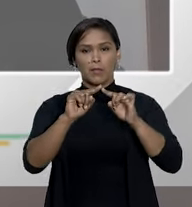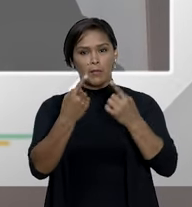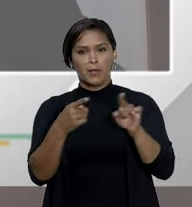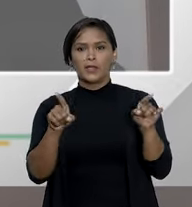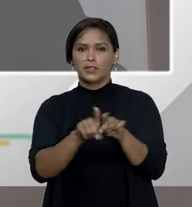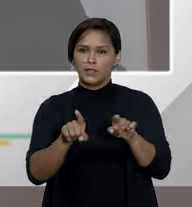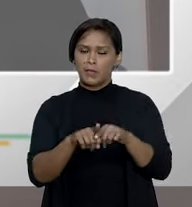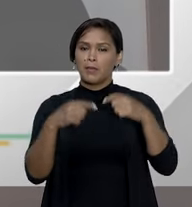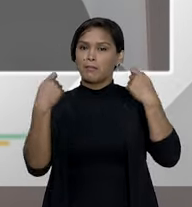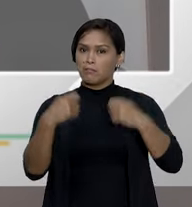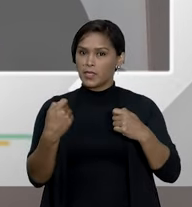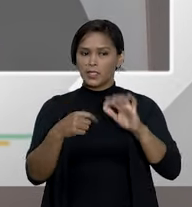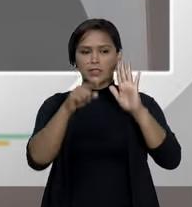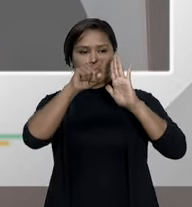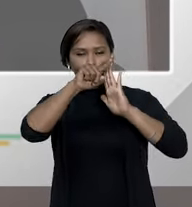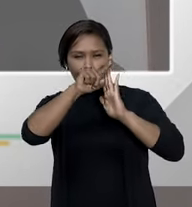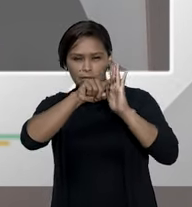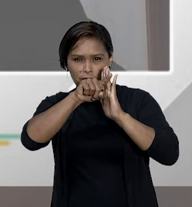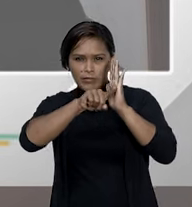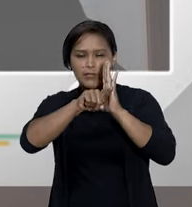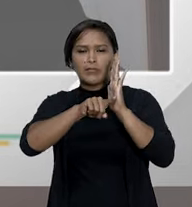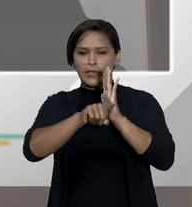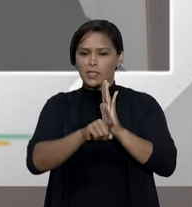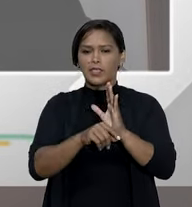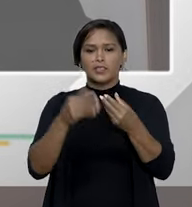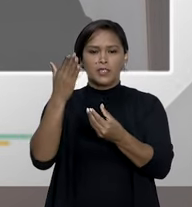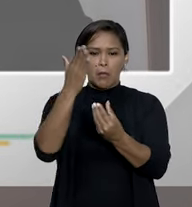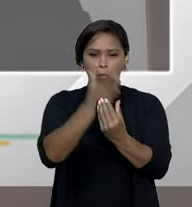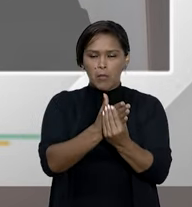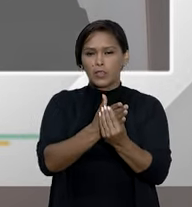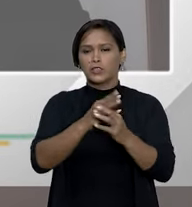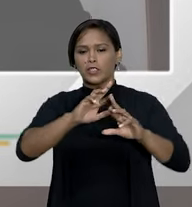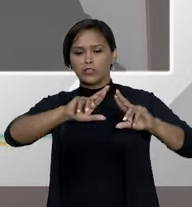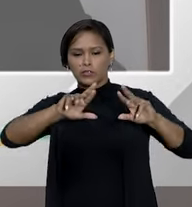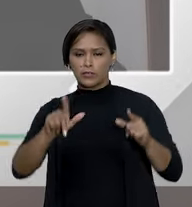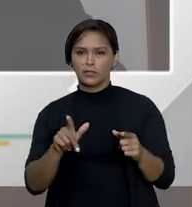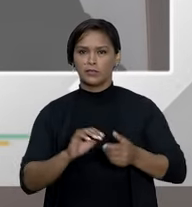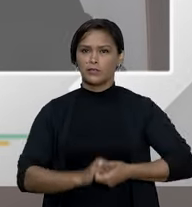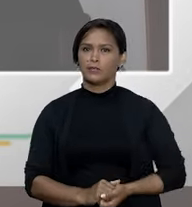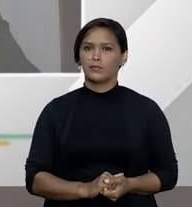é preciso também que se analise caso a caso